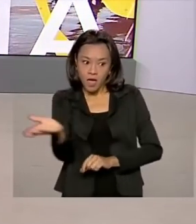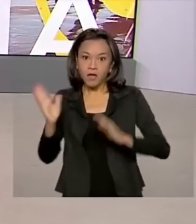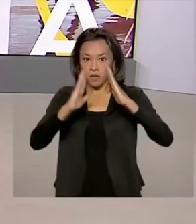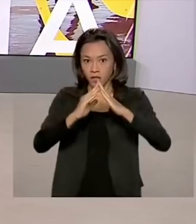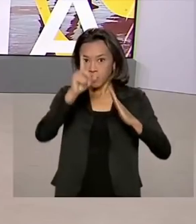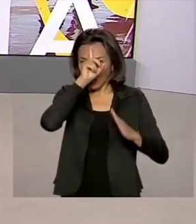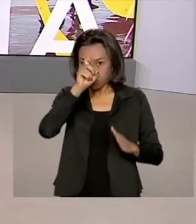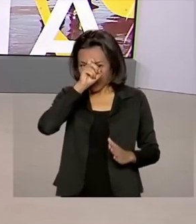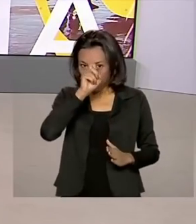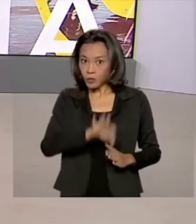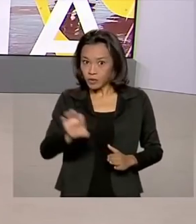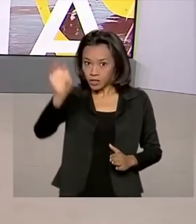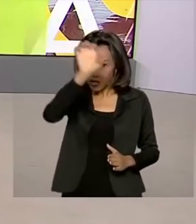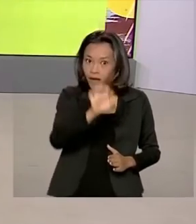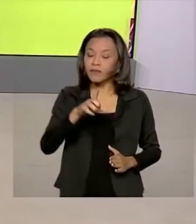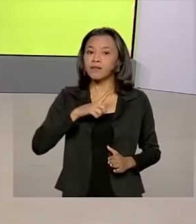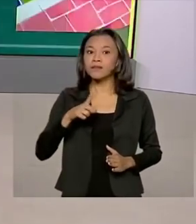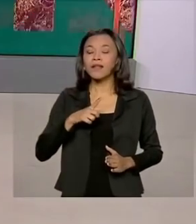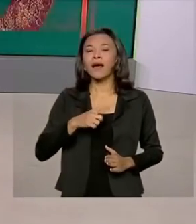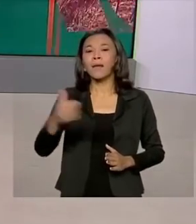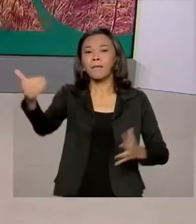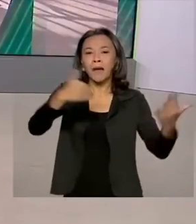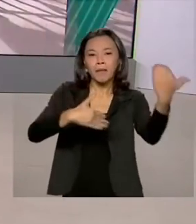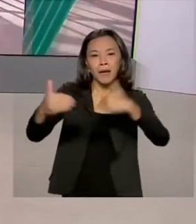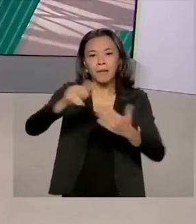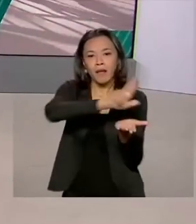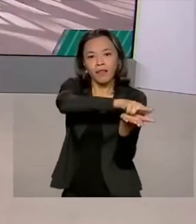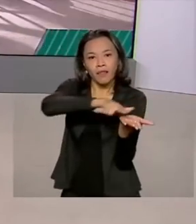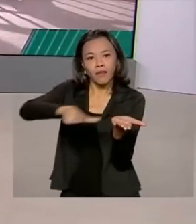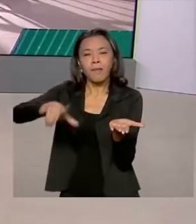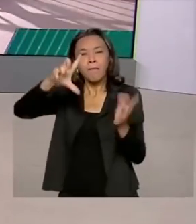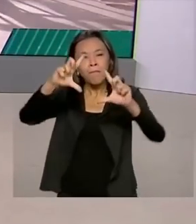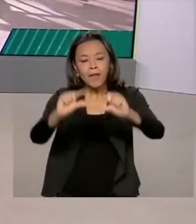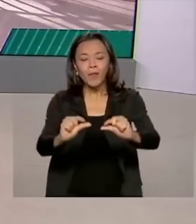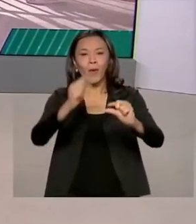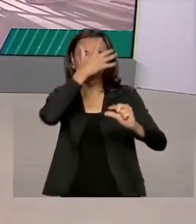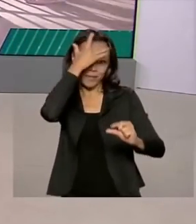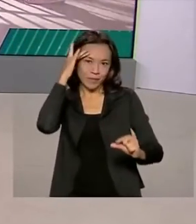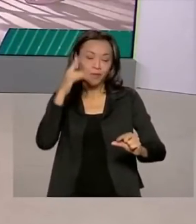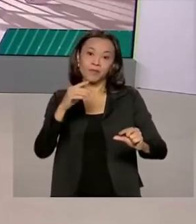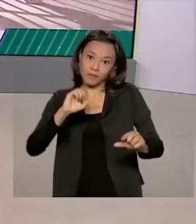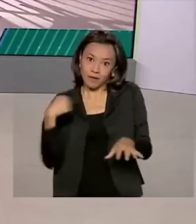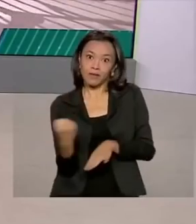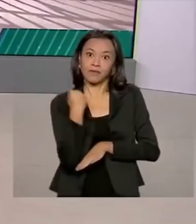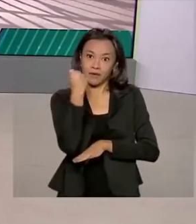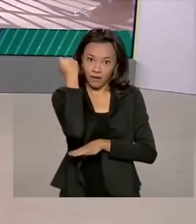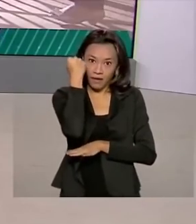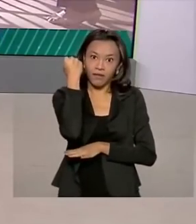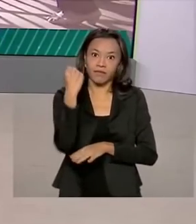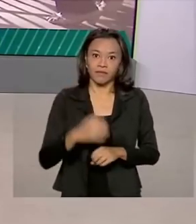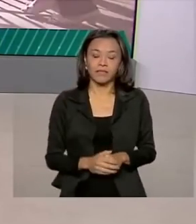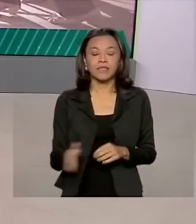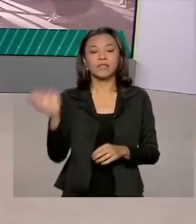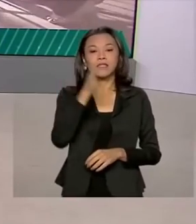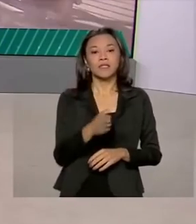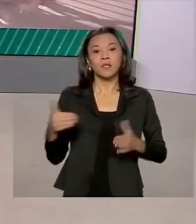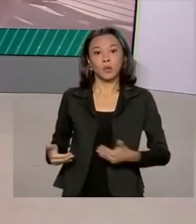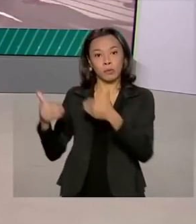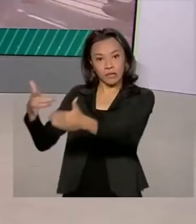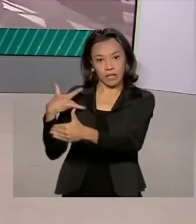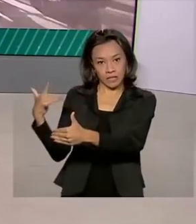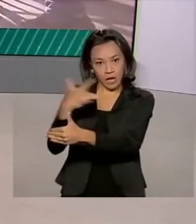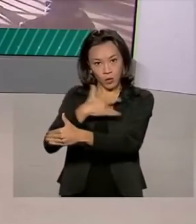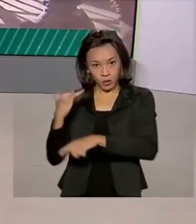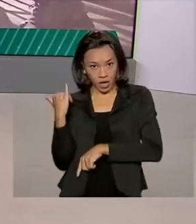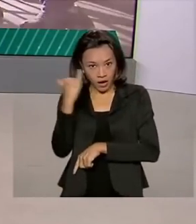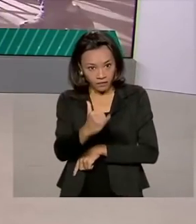lugares estão recebendo menos pacientes com casos graves ou gravíssimos da doença. Segundo o Ministério da Saúde, é a primeira